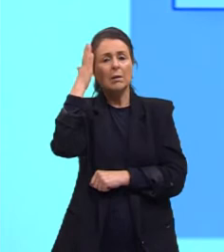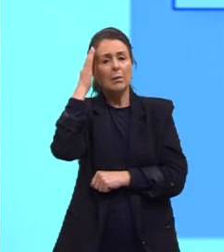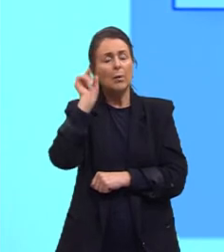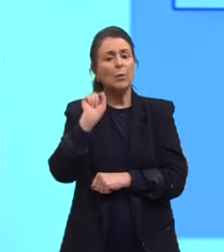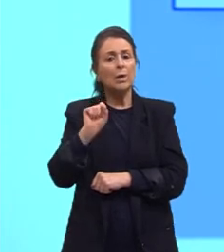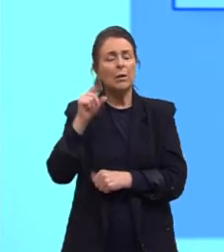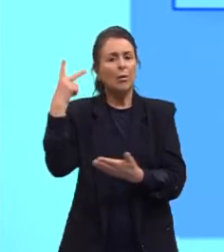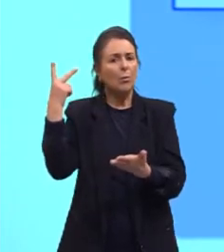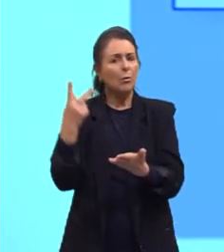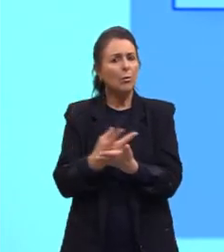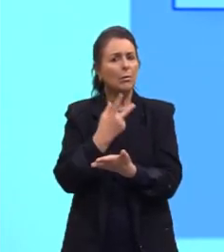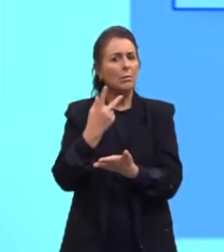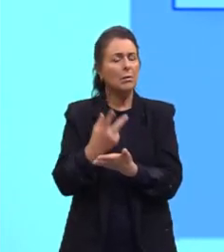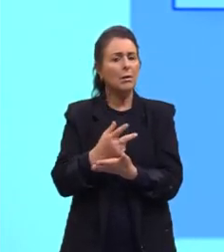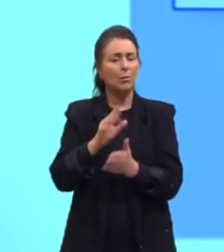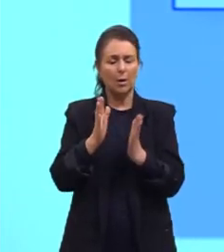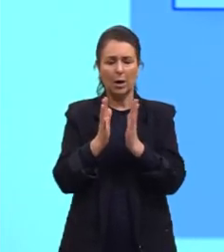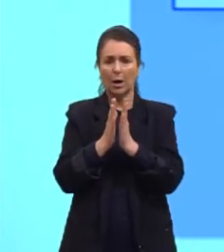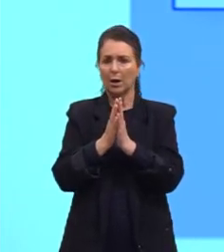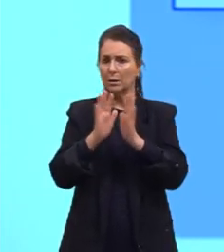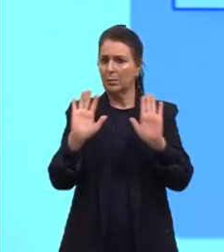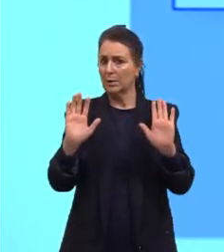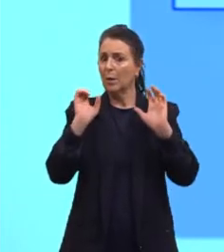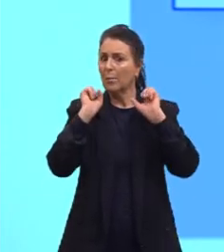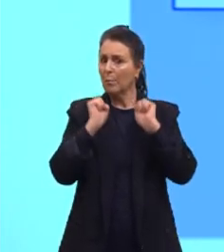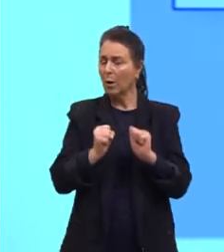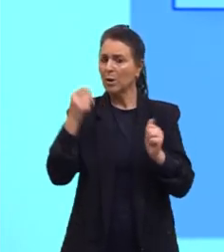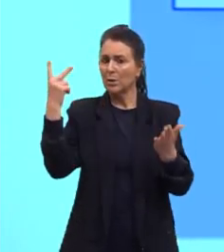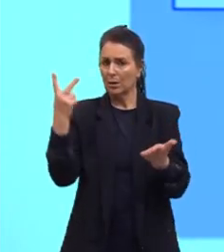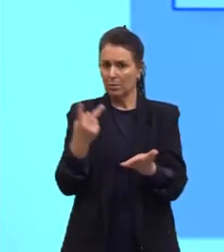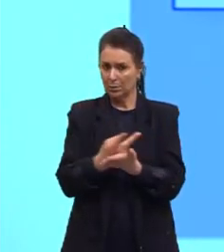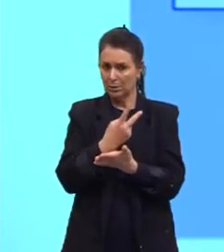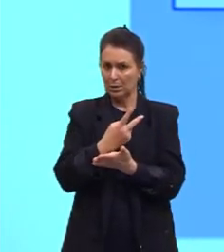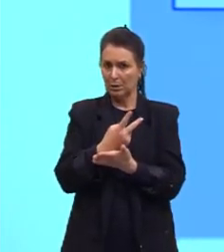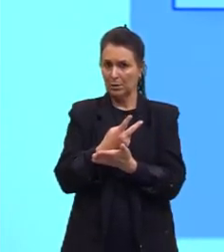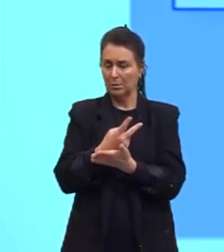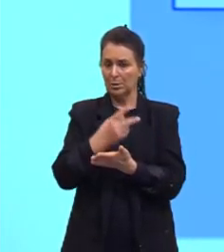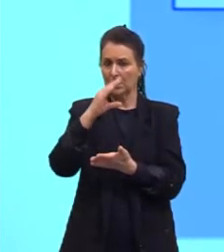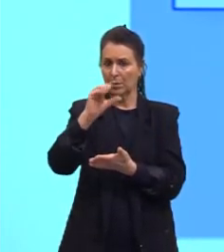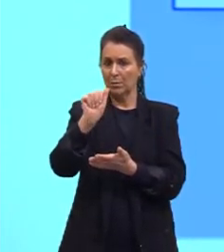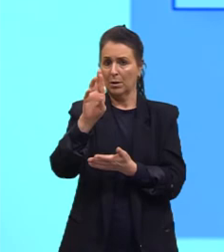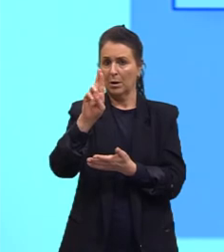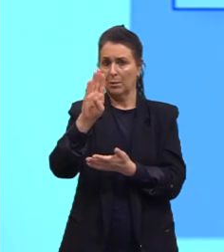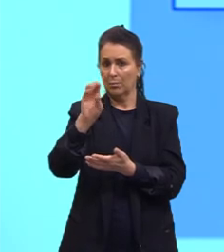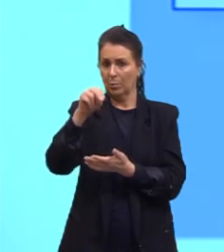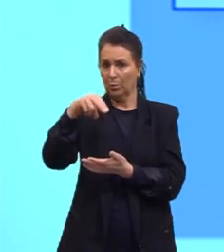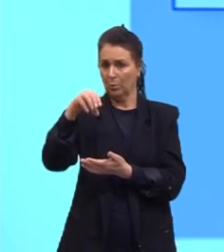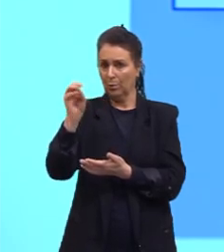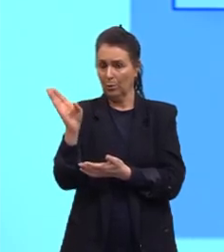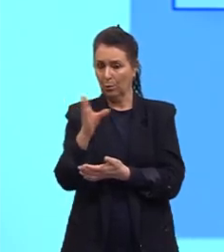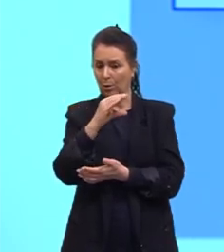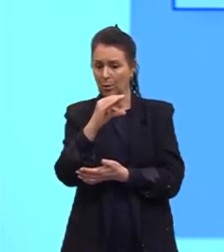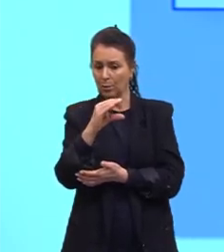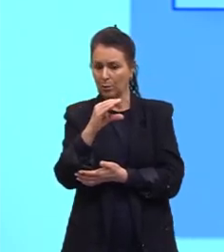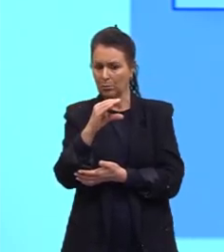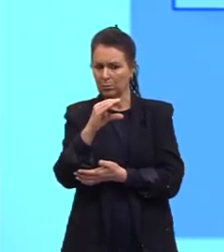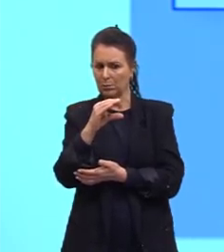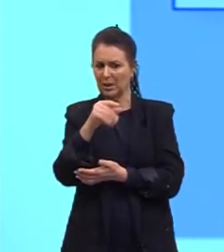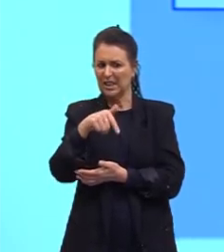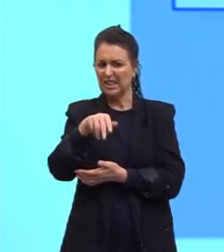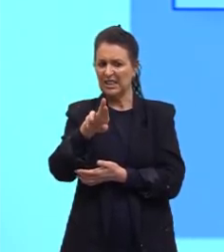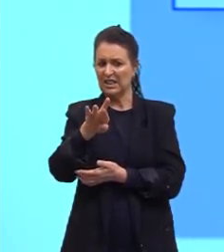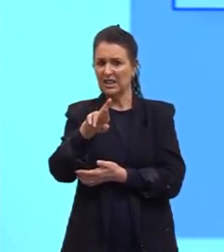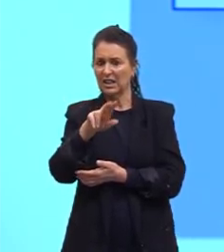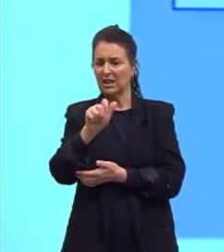ocorreu essa isomeria, porque pode acontecer de ter carbono quiral e ela tem carbono quiral, mas não ocorreu isomeria